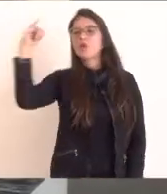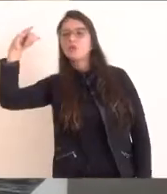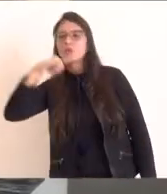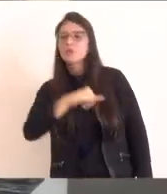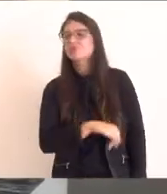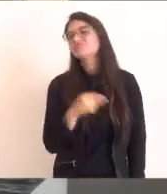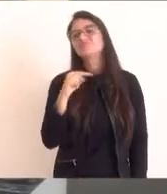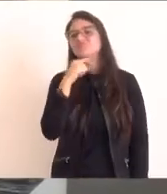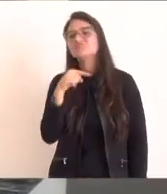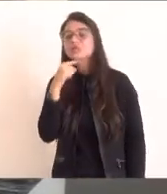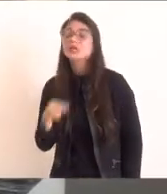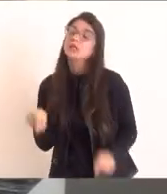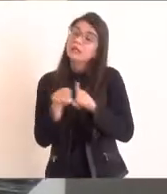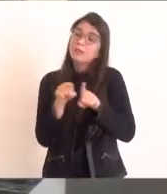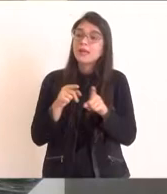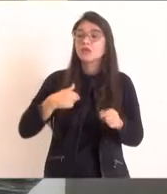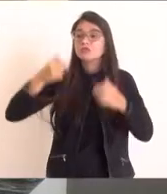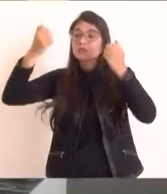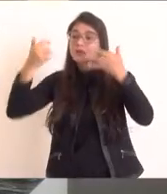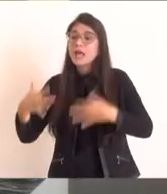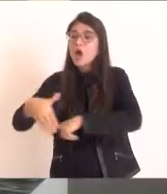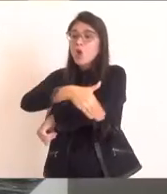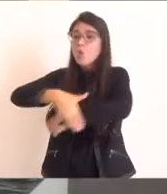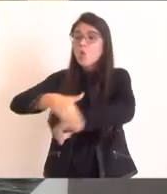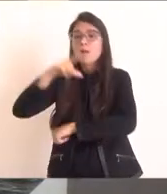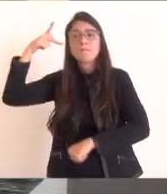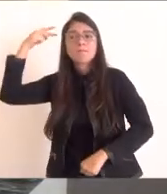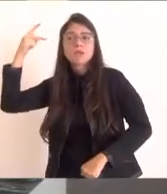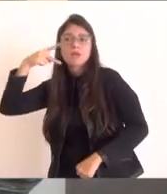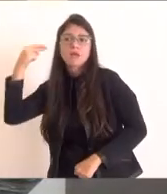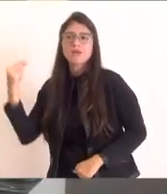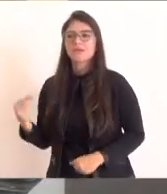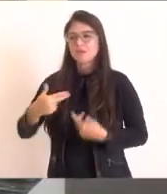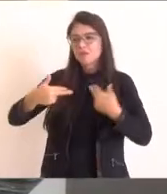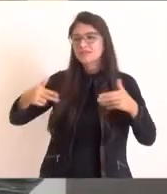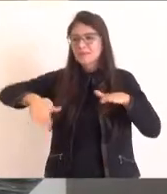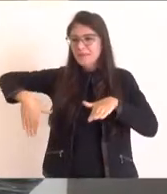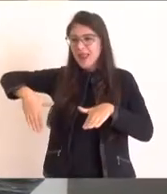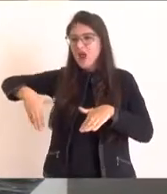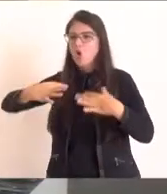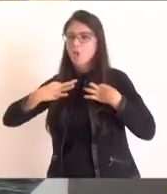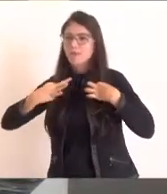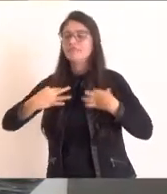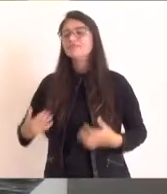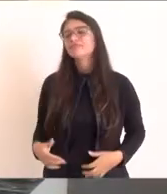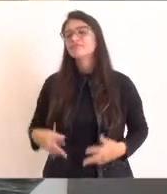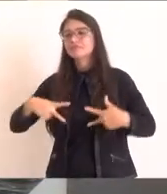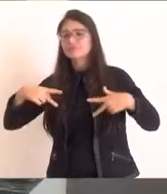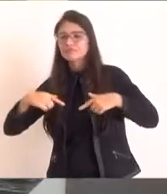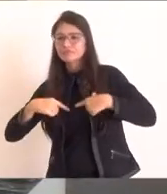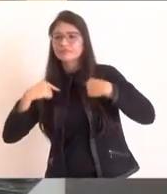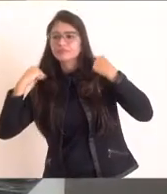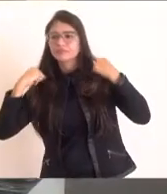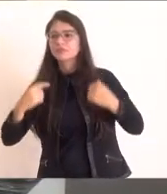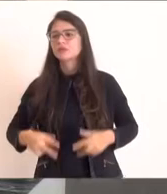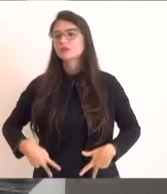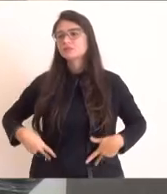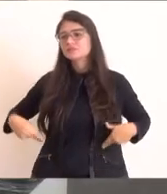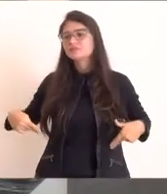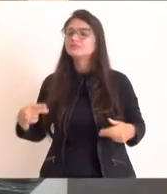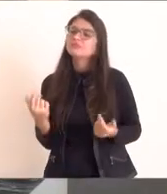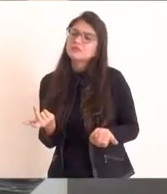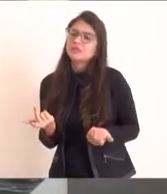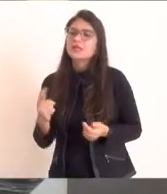que é um polo grande da nossa região, que a gente recebe turista de toda a região,